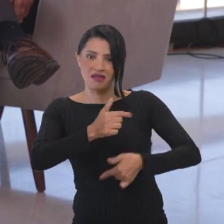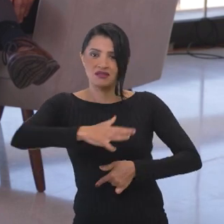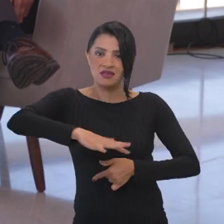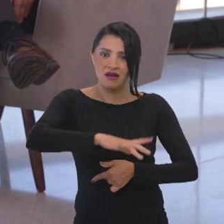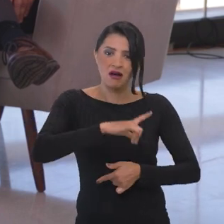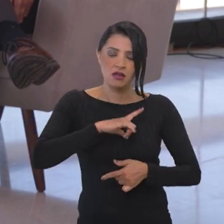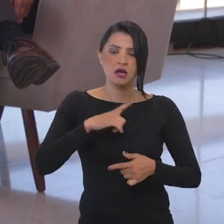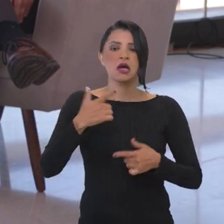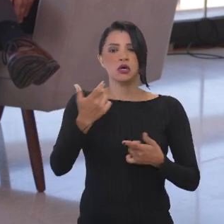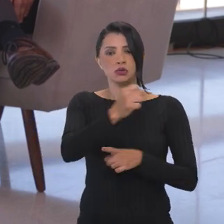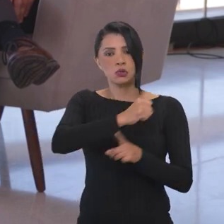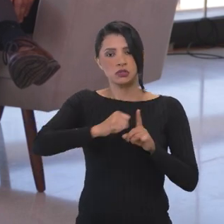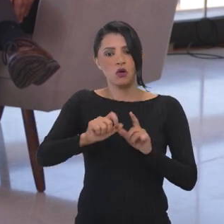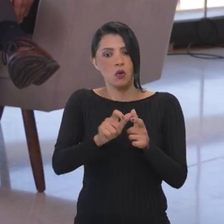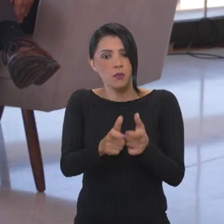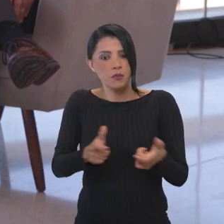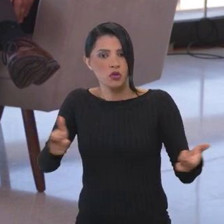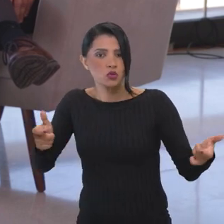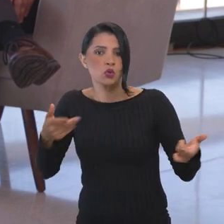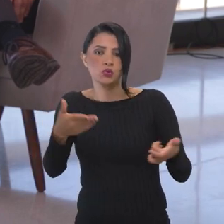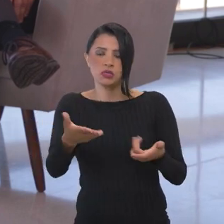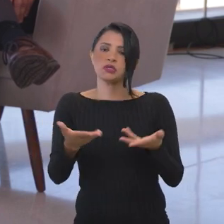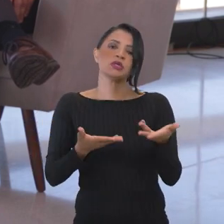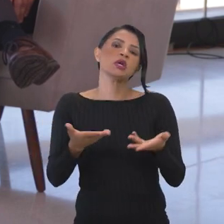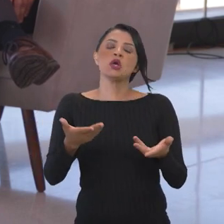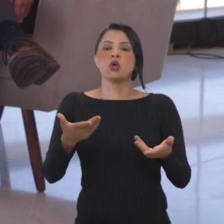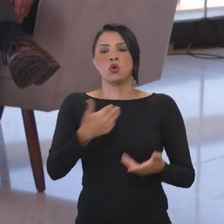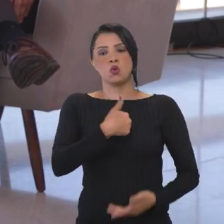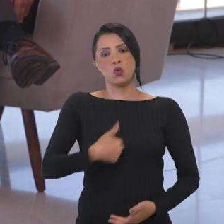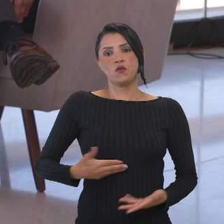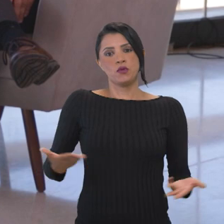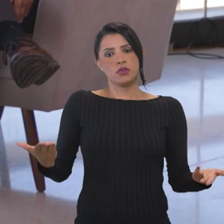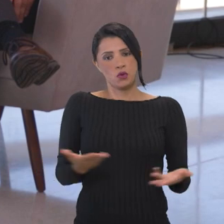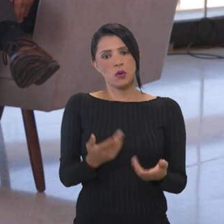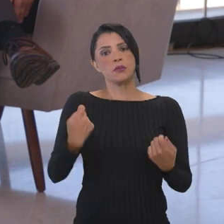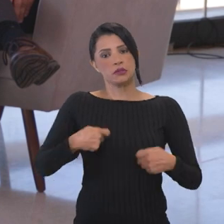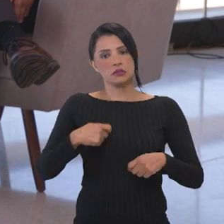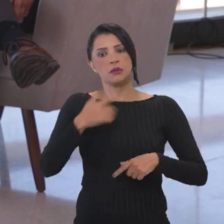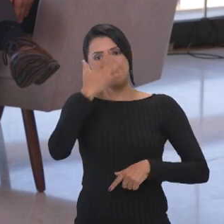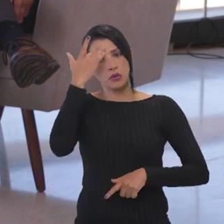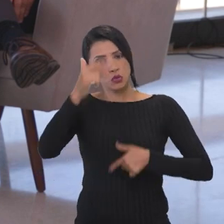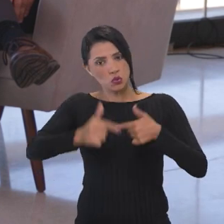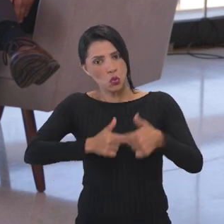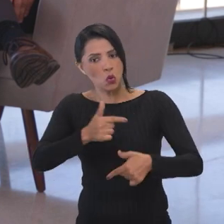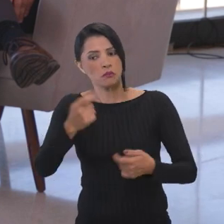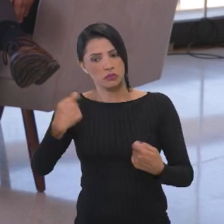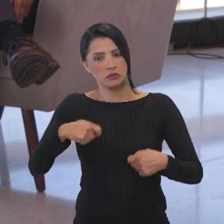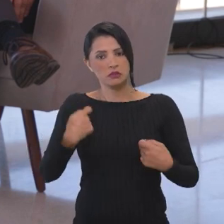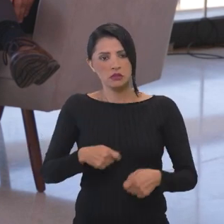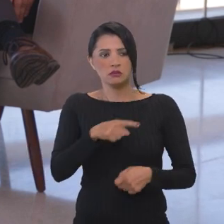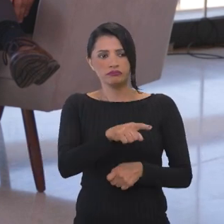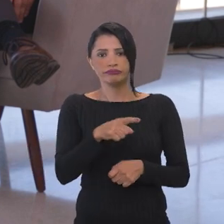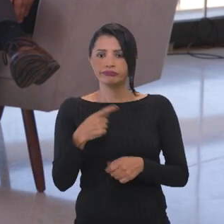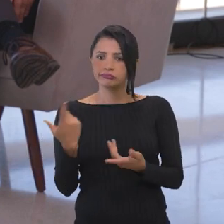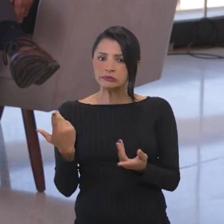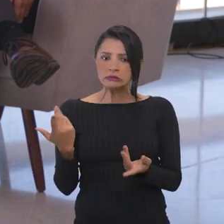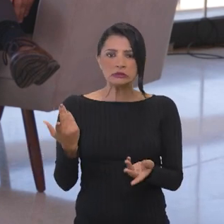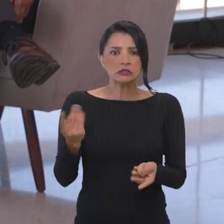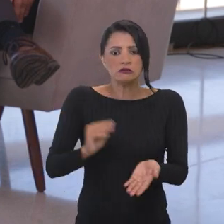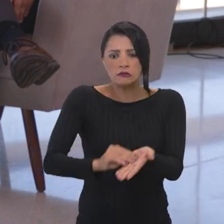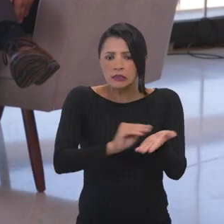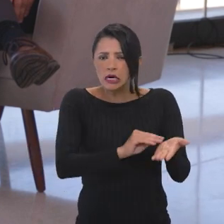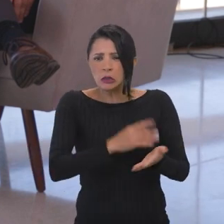ministérios da área social que cresceram de importância no governo atual e precisam de gente para trabalhar. E a gente descobriu que esses ministérios estavam